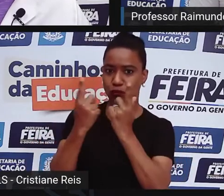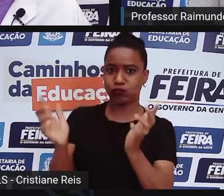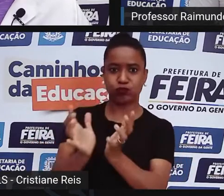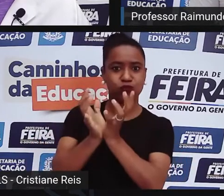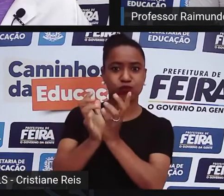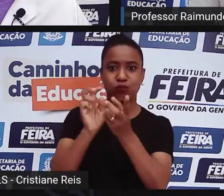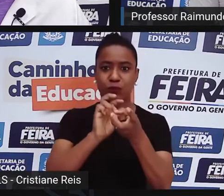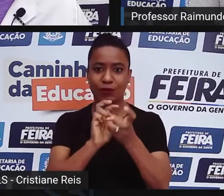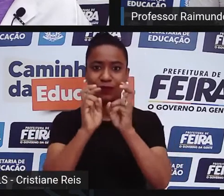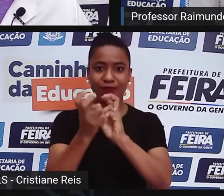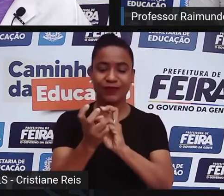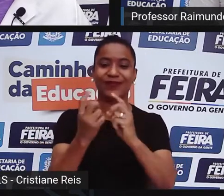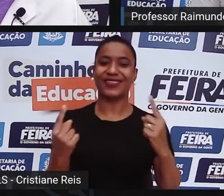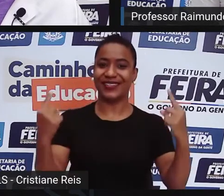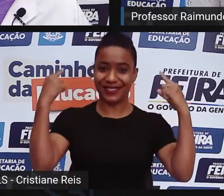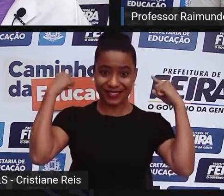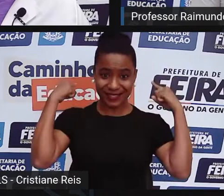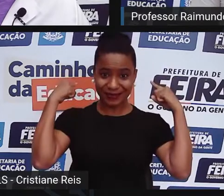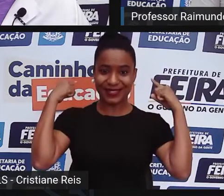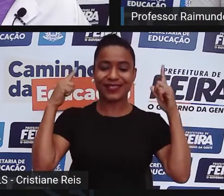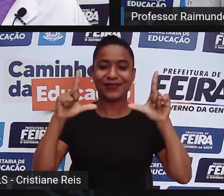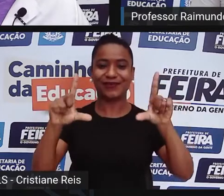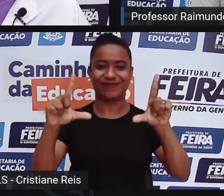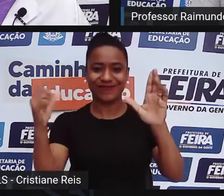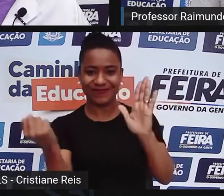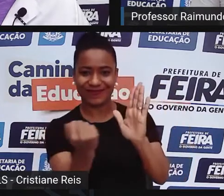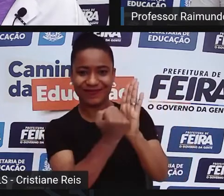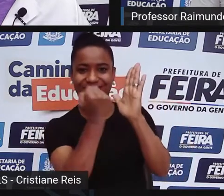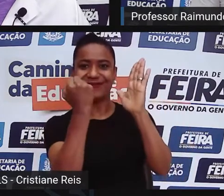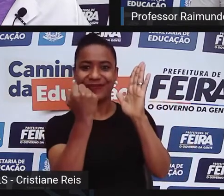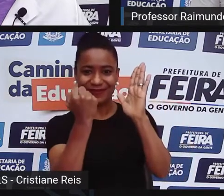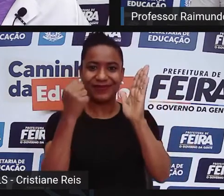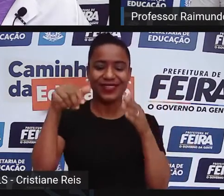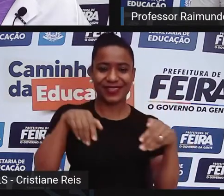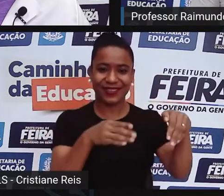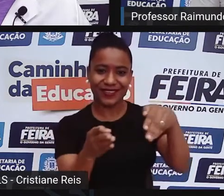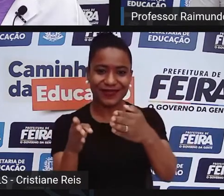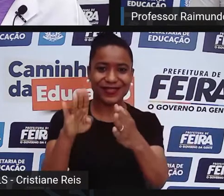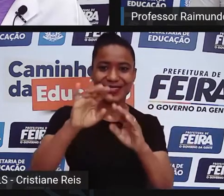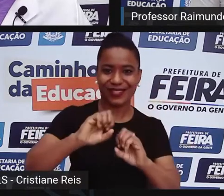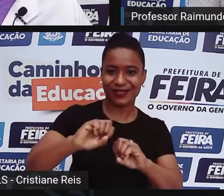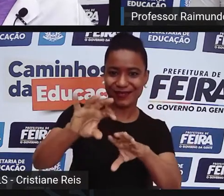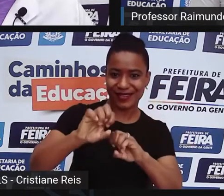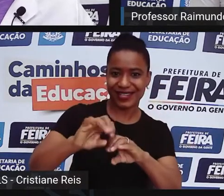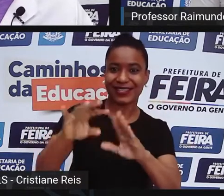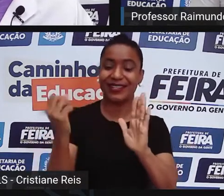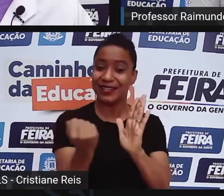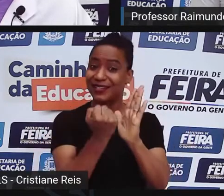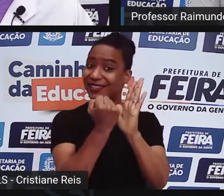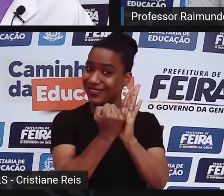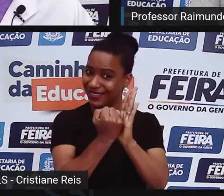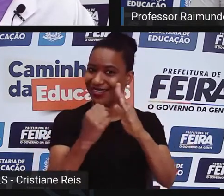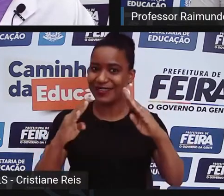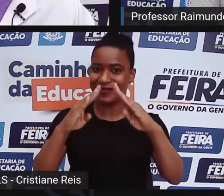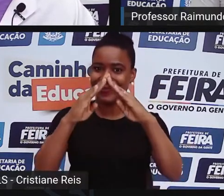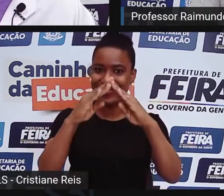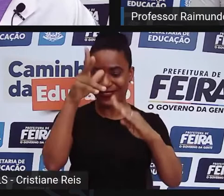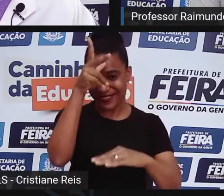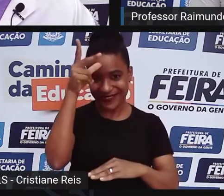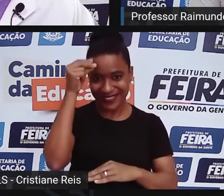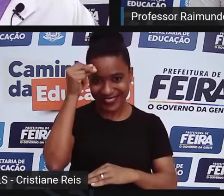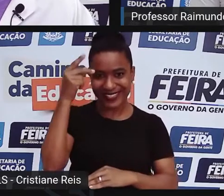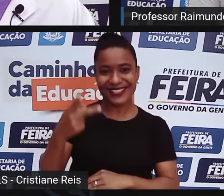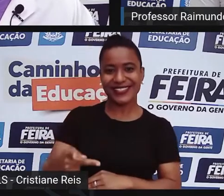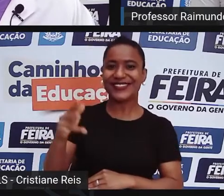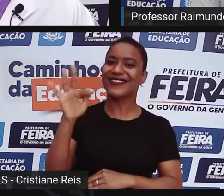E atrás de mim também tem o caminho da educação e o logomarca da Prefeitura